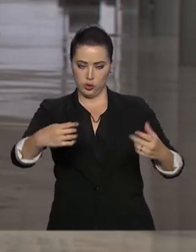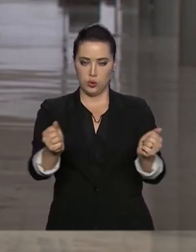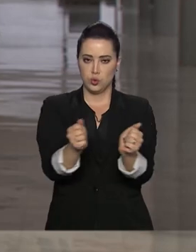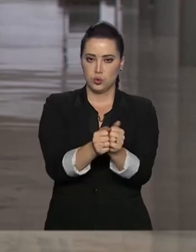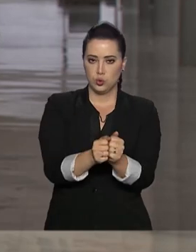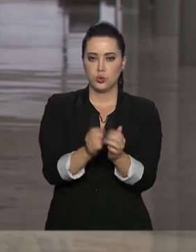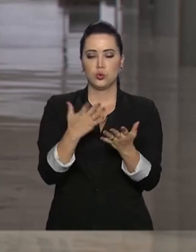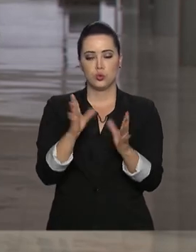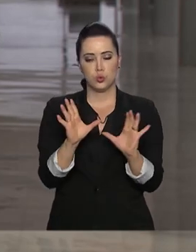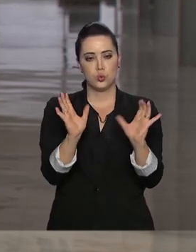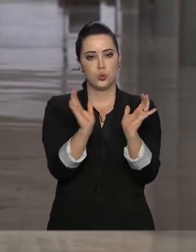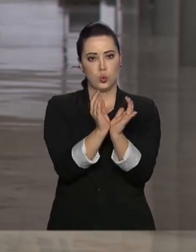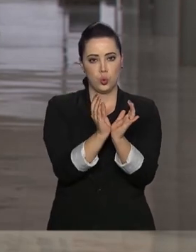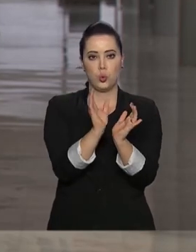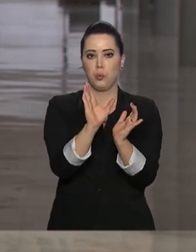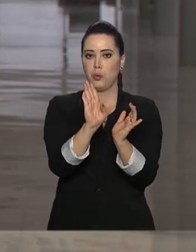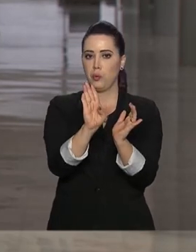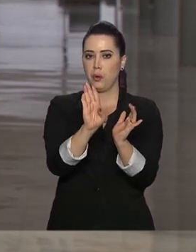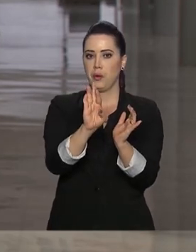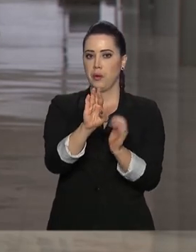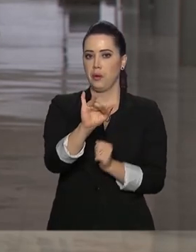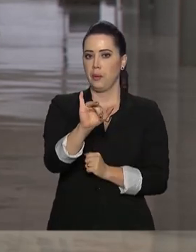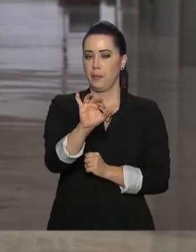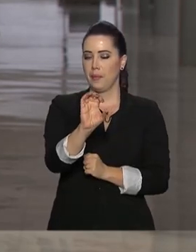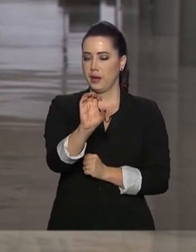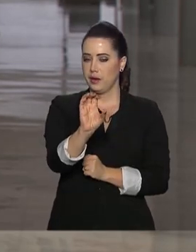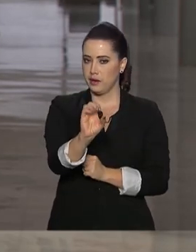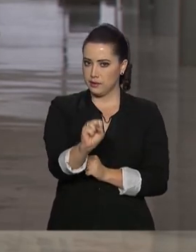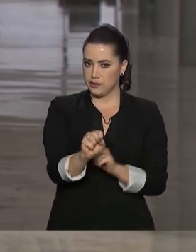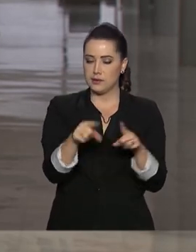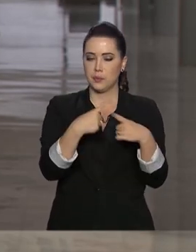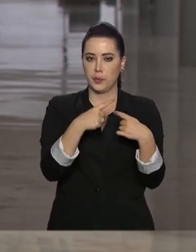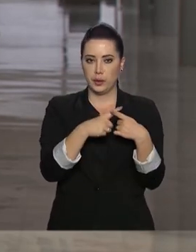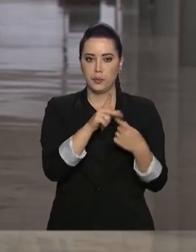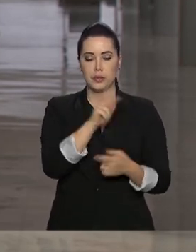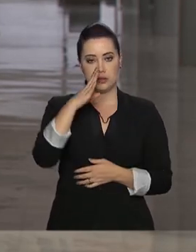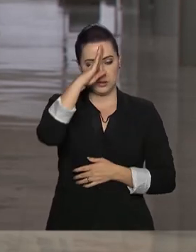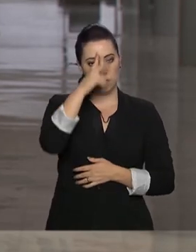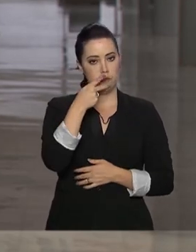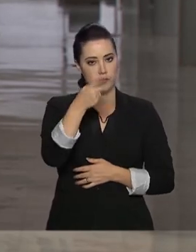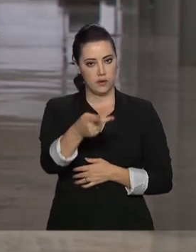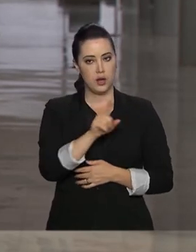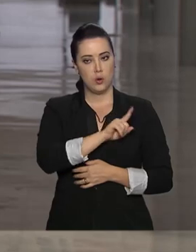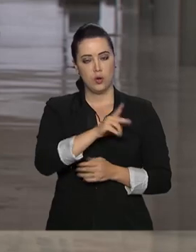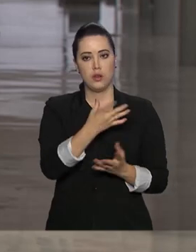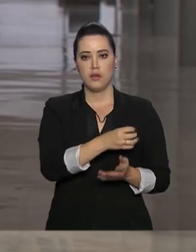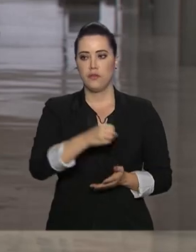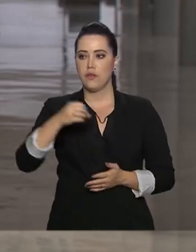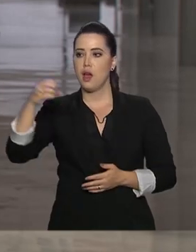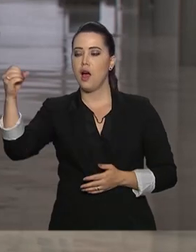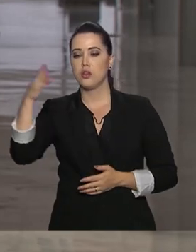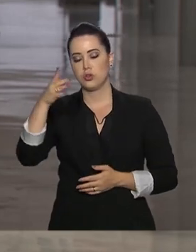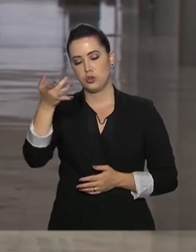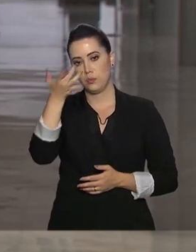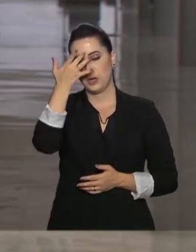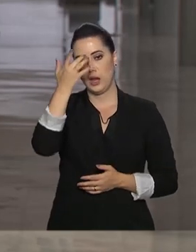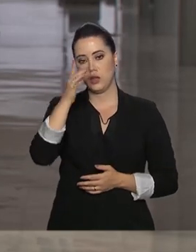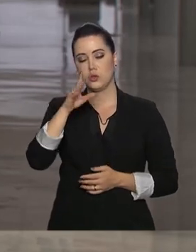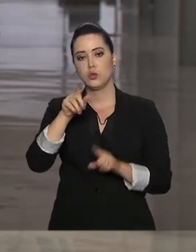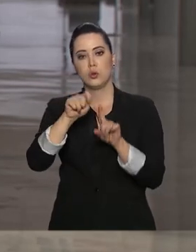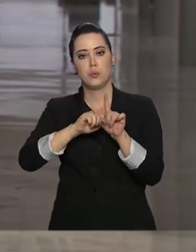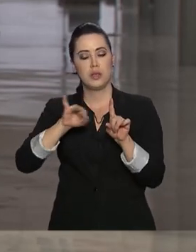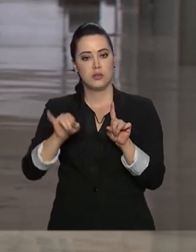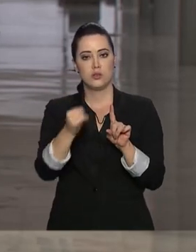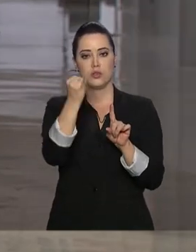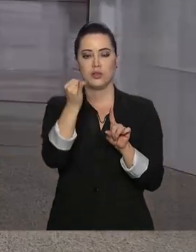BRICS não param por aqui, porque o presidente Jair Bolsonaro anunciou na reunião que estará na Índia no mês de janeiro. Essas são as